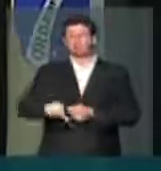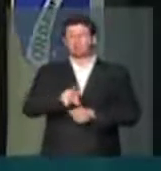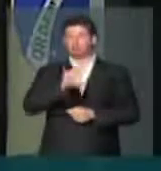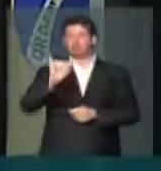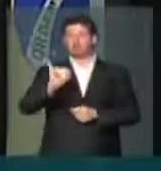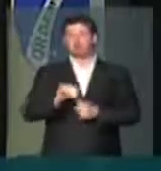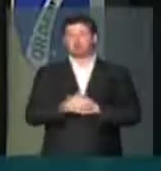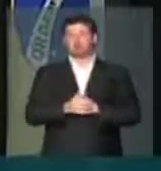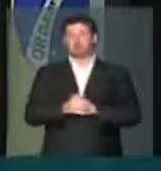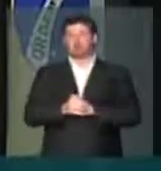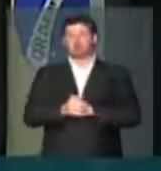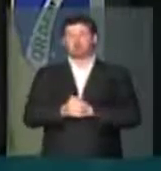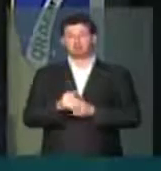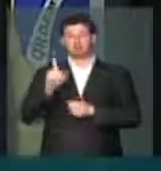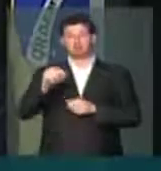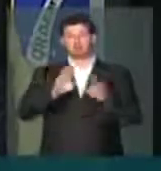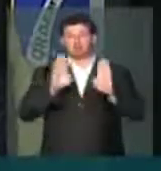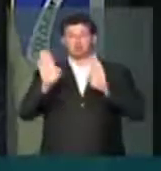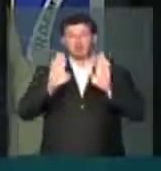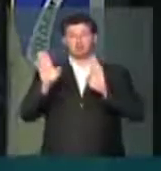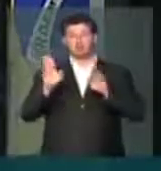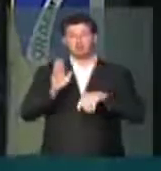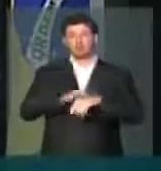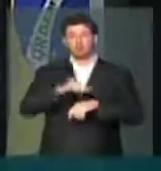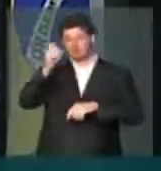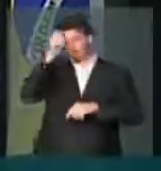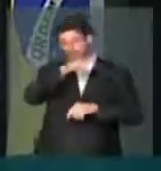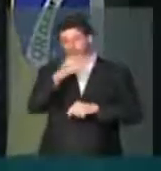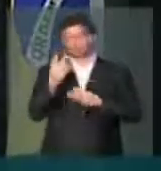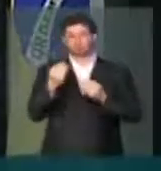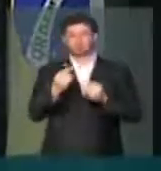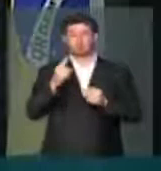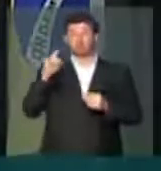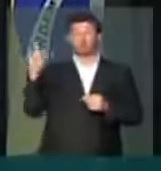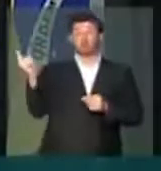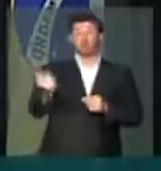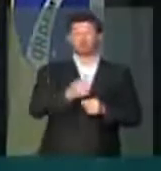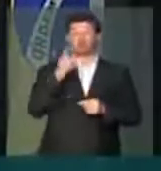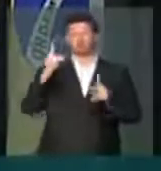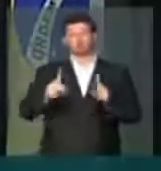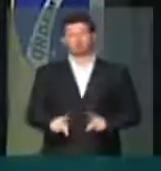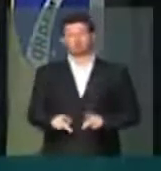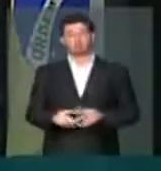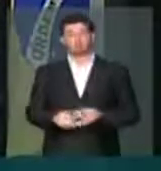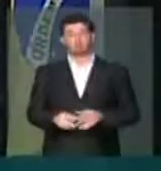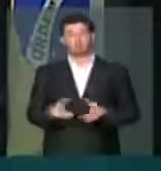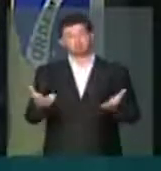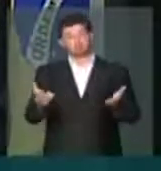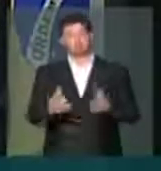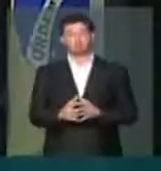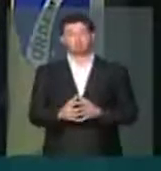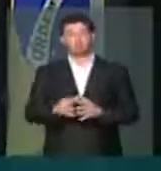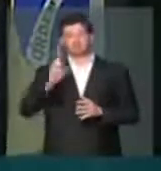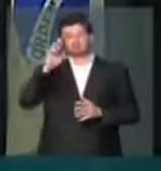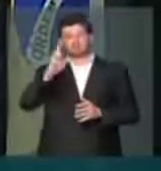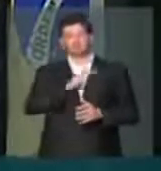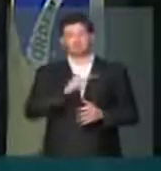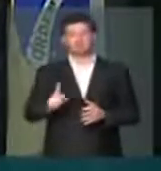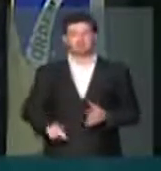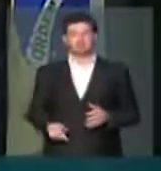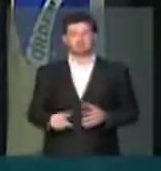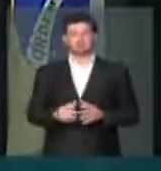semestre, vai ser um período ainda muito mais duro para toda a população. Portanto, senhor presidente,